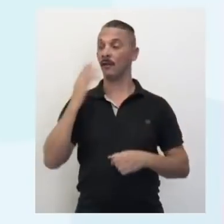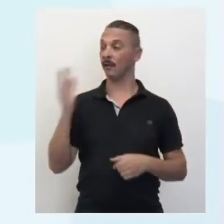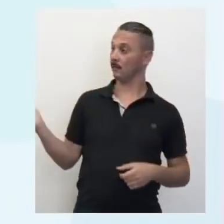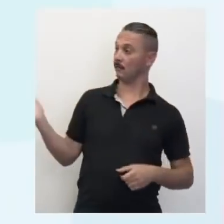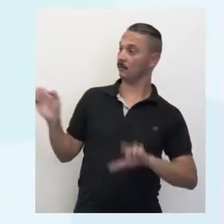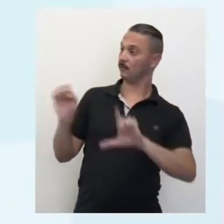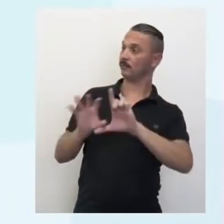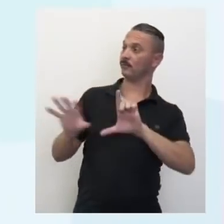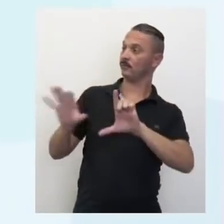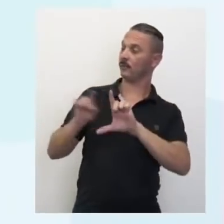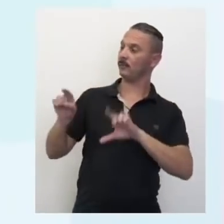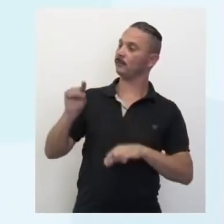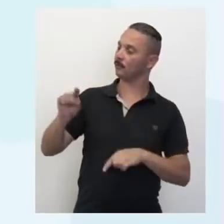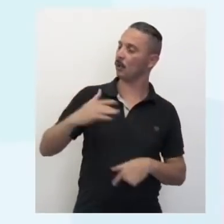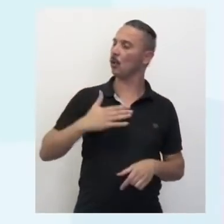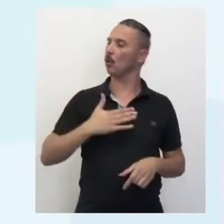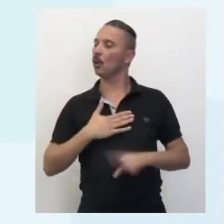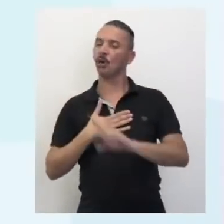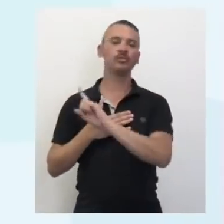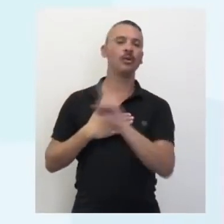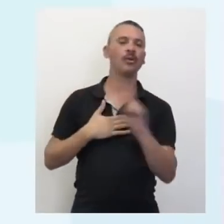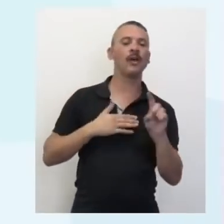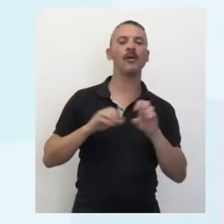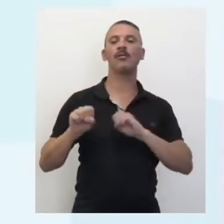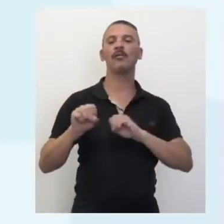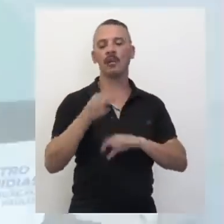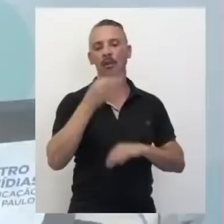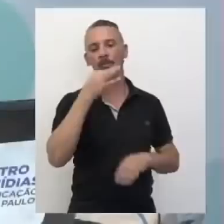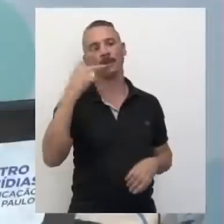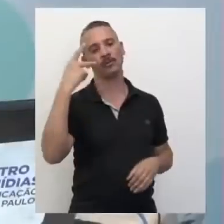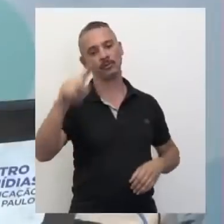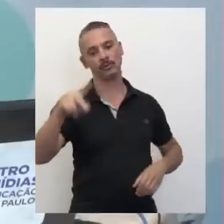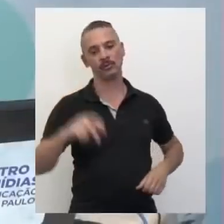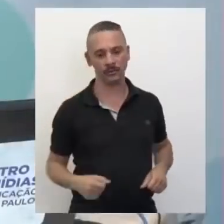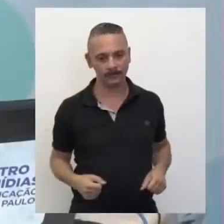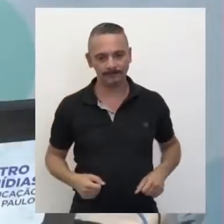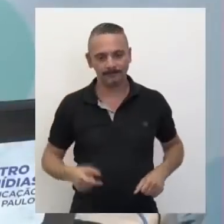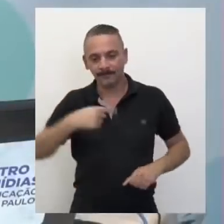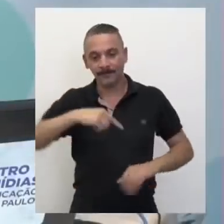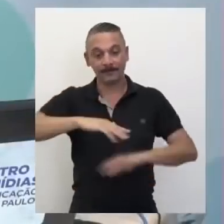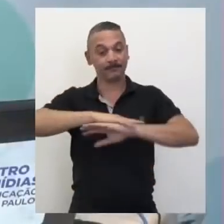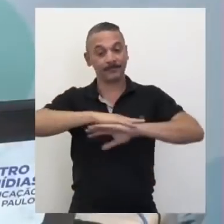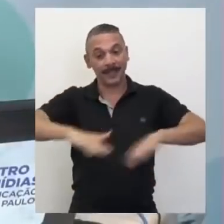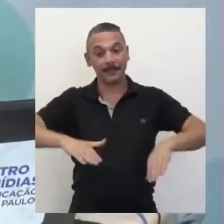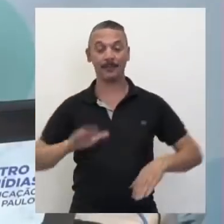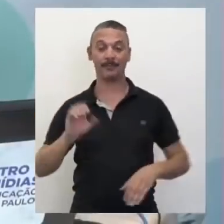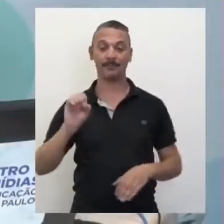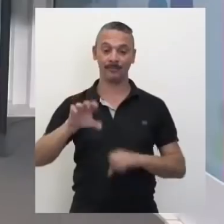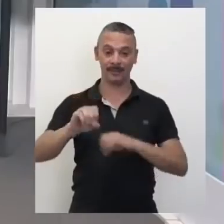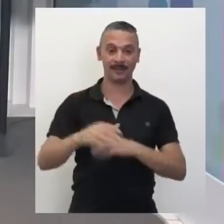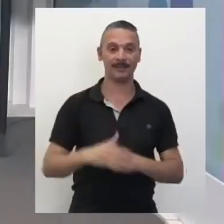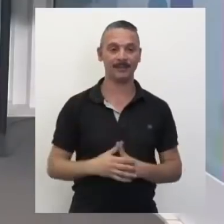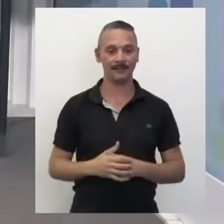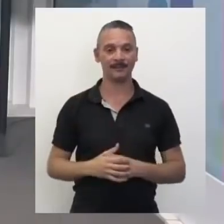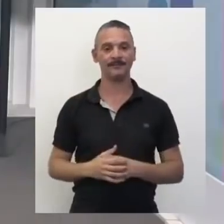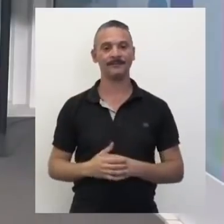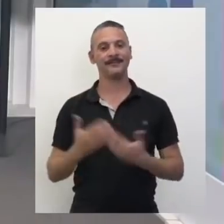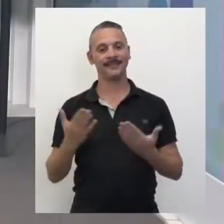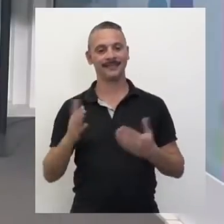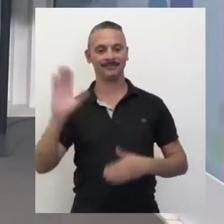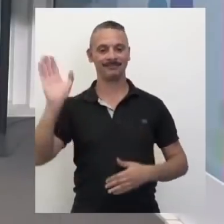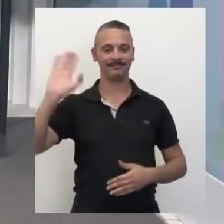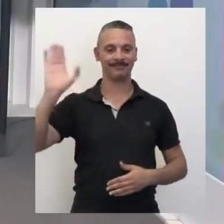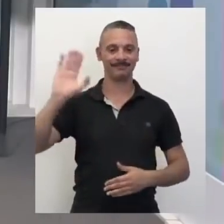aí e você diz lá o que gostou, o que não gostou, dá a sua opinião. Tá bom? A gente vai ficando por aqui. É isso aí.